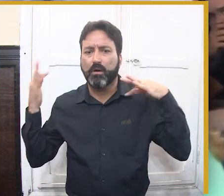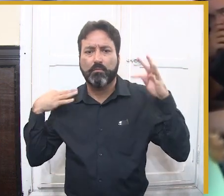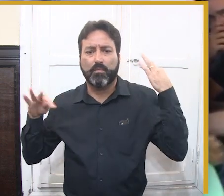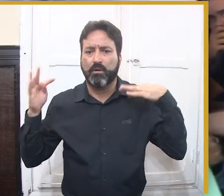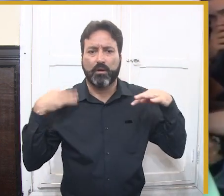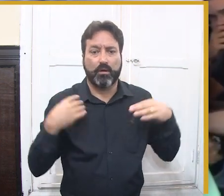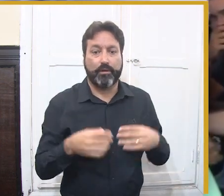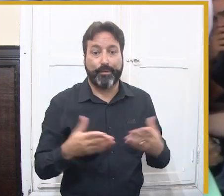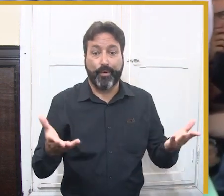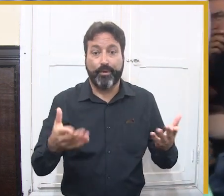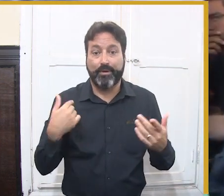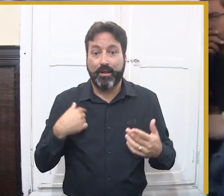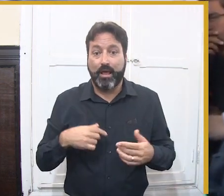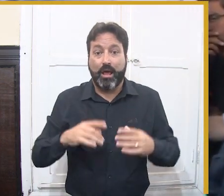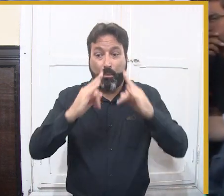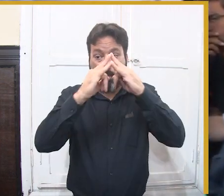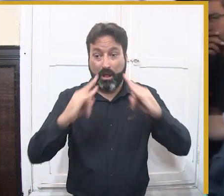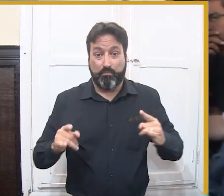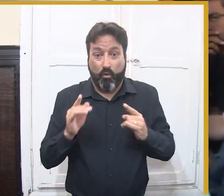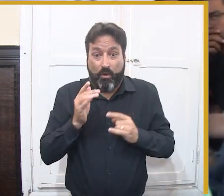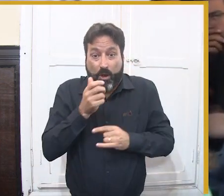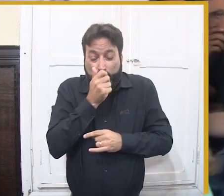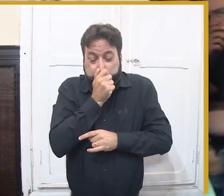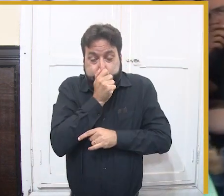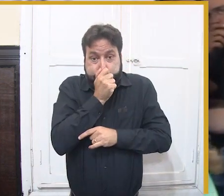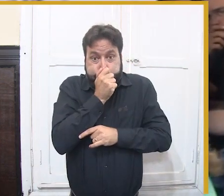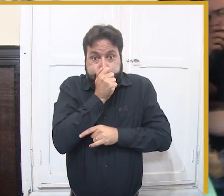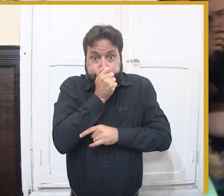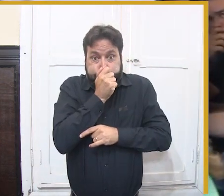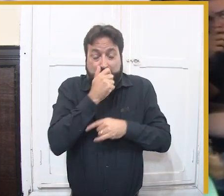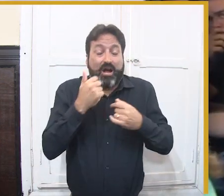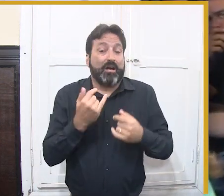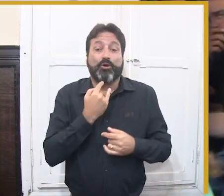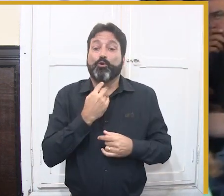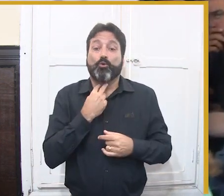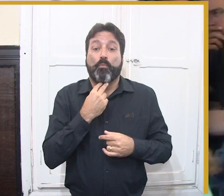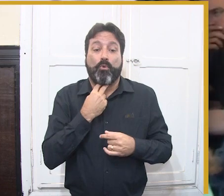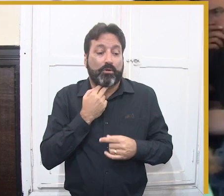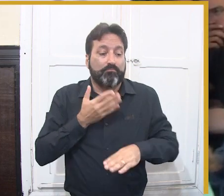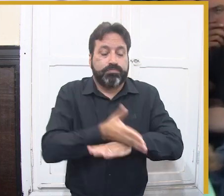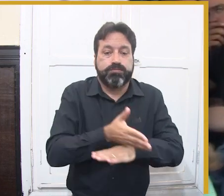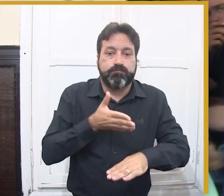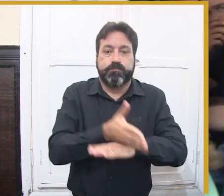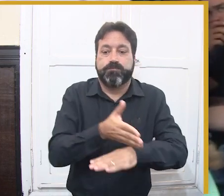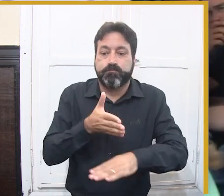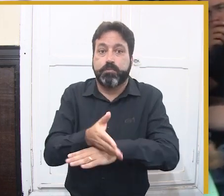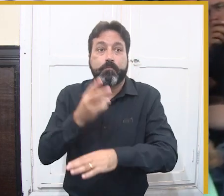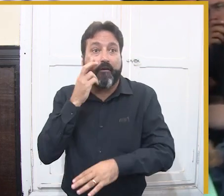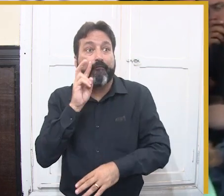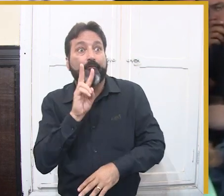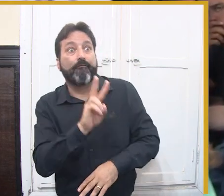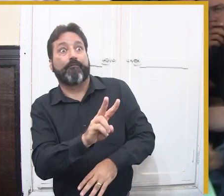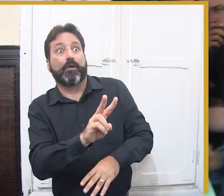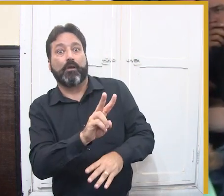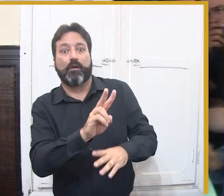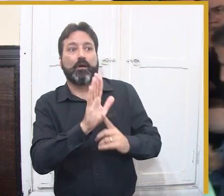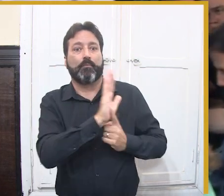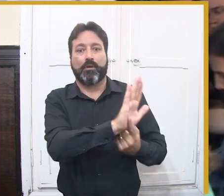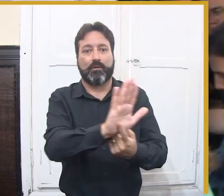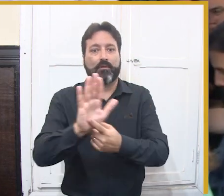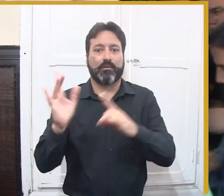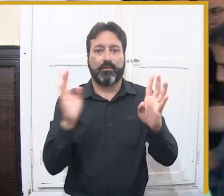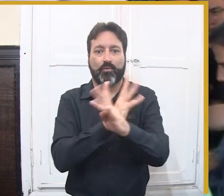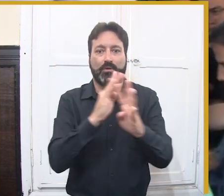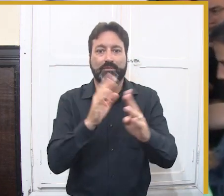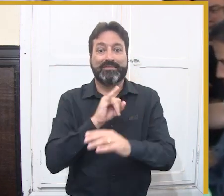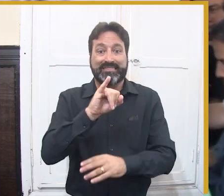espaço dedicado e exclusivo para a apresentação das quadrilhas juninas e para que tanto os brincantes, os dançantes, quanto os turistas